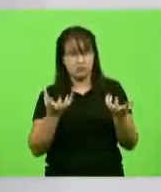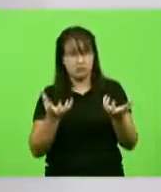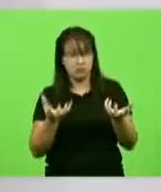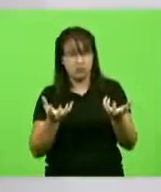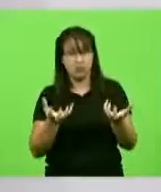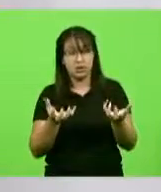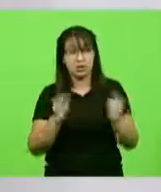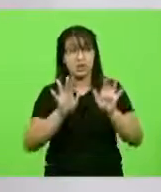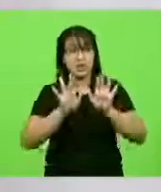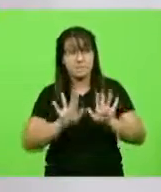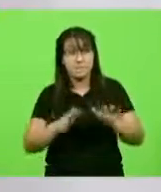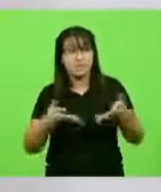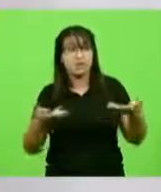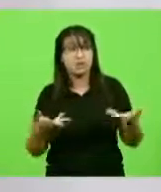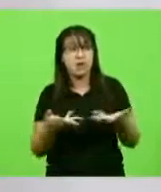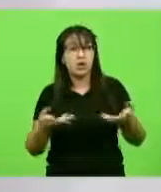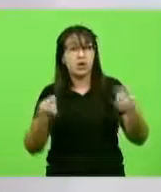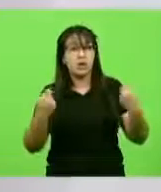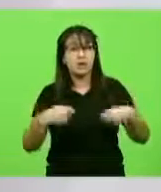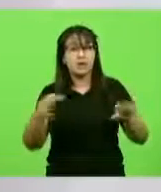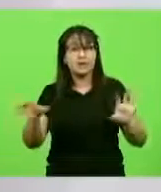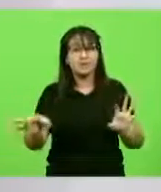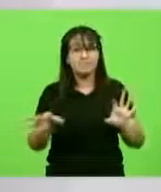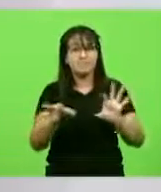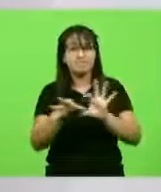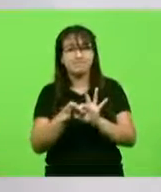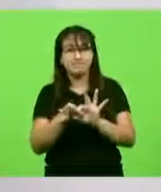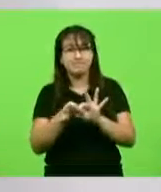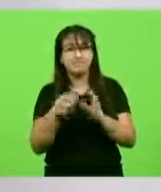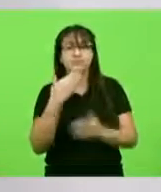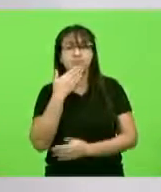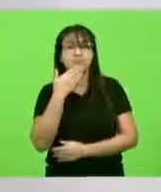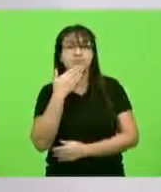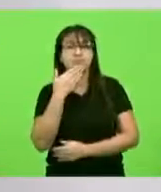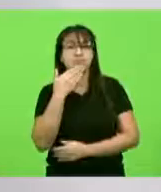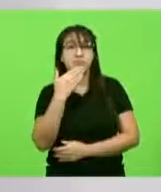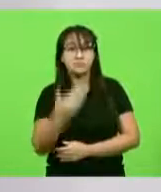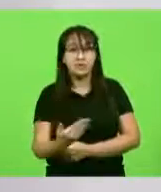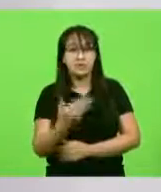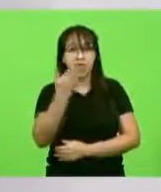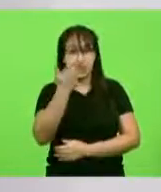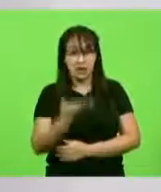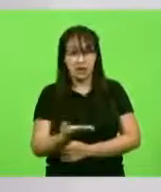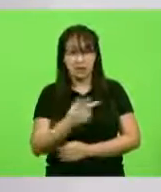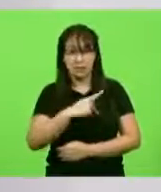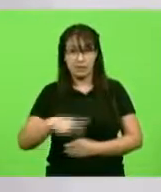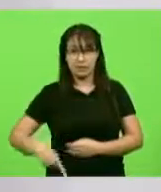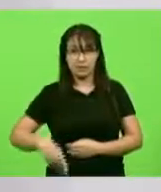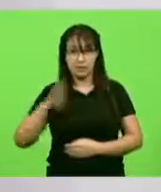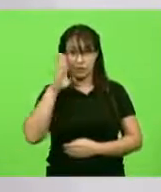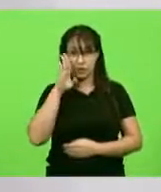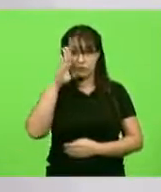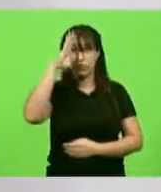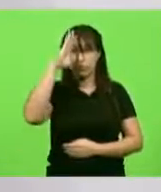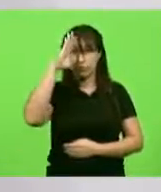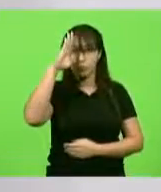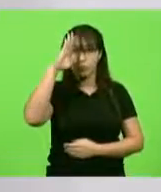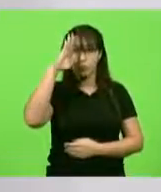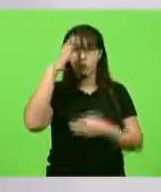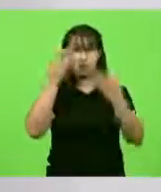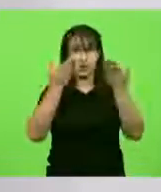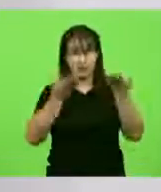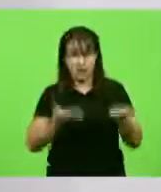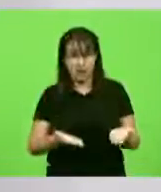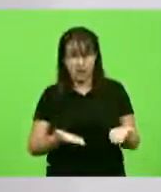mas agora temos que nos unir para pedir para o presidente Bolsonaro a sua